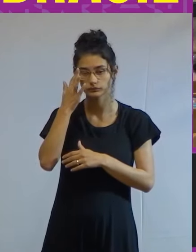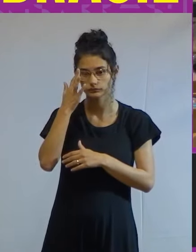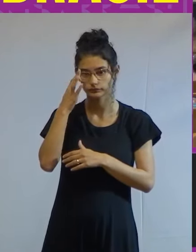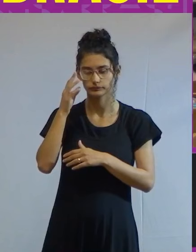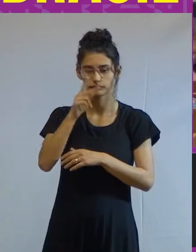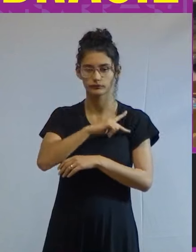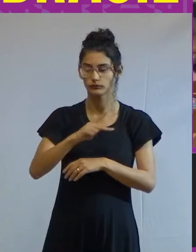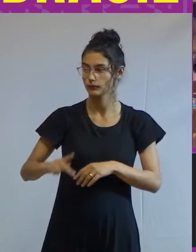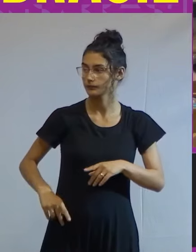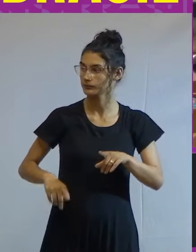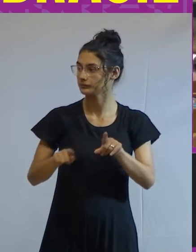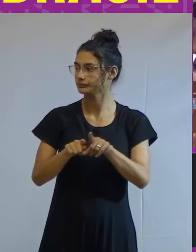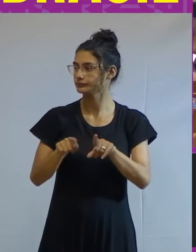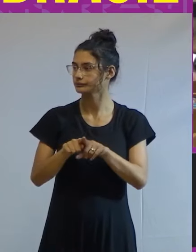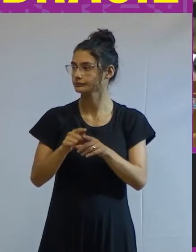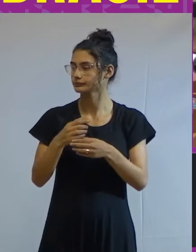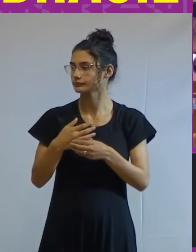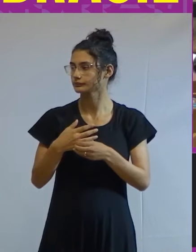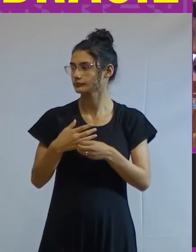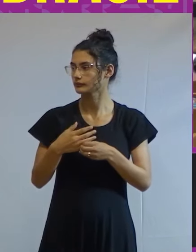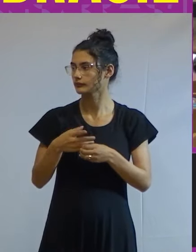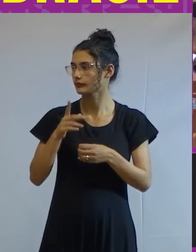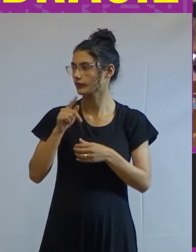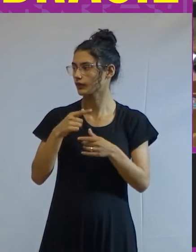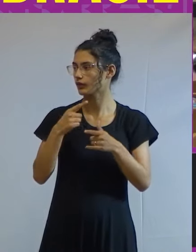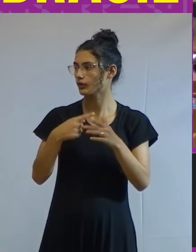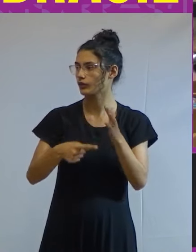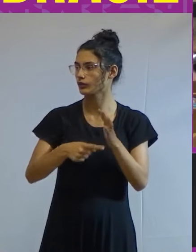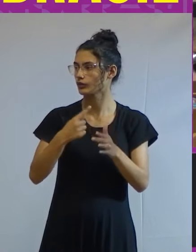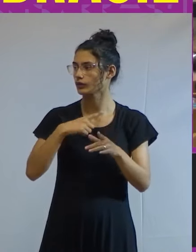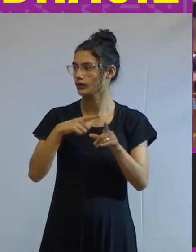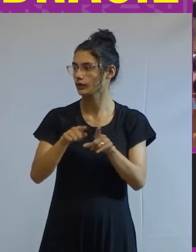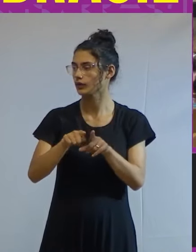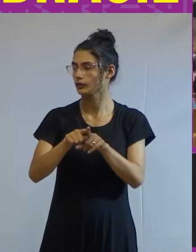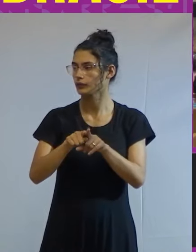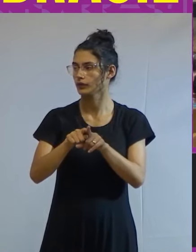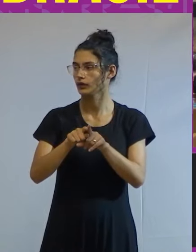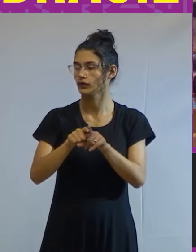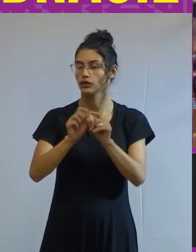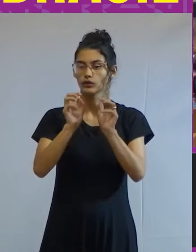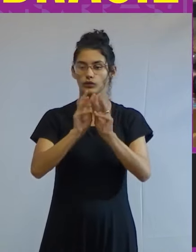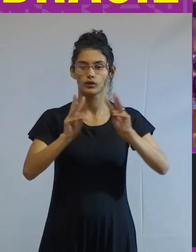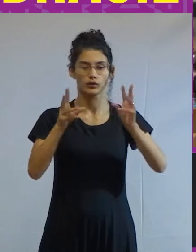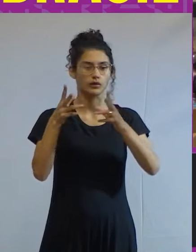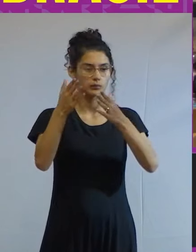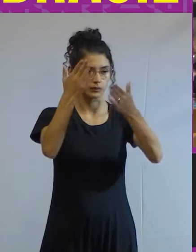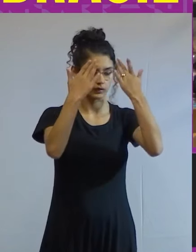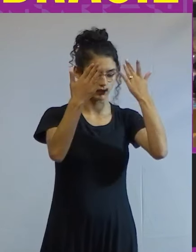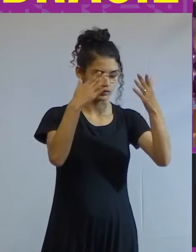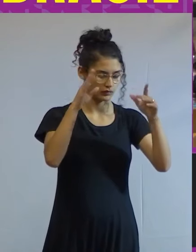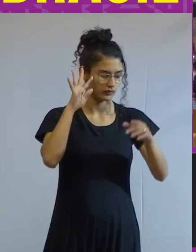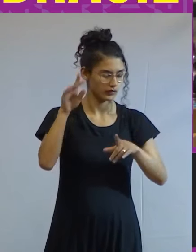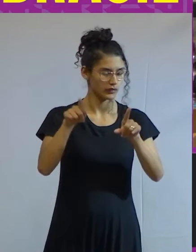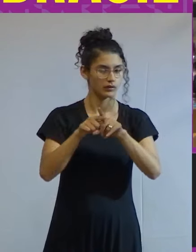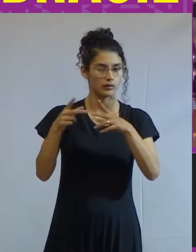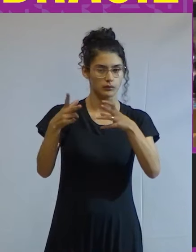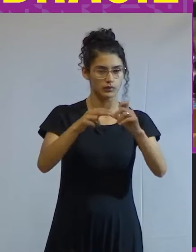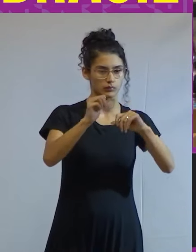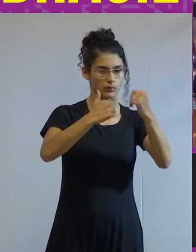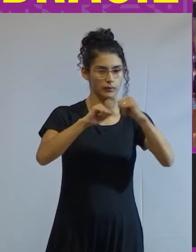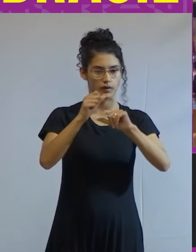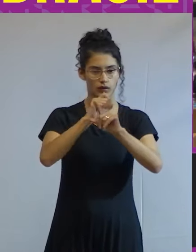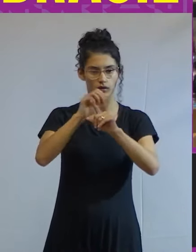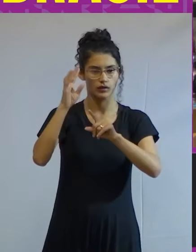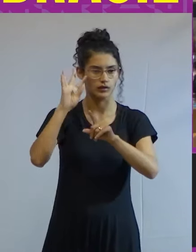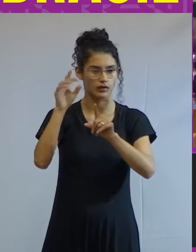presidente da Comissão de Cooperação Internacional. É um dos coordenadores da International Society of Physical Analysis and Philosophy e do Laboratório de Pesquisa em Teoria